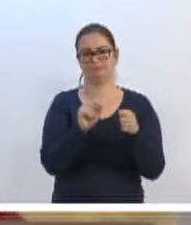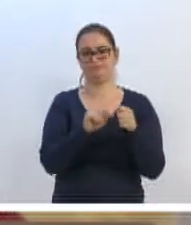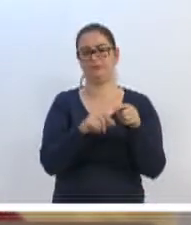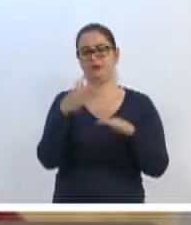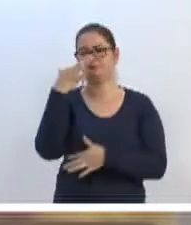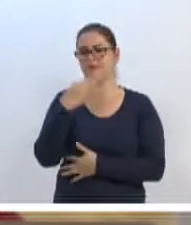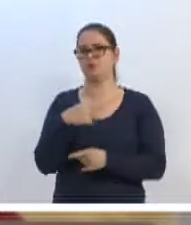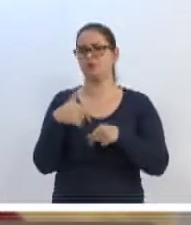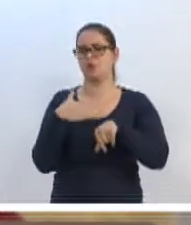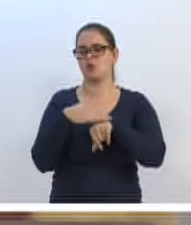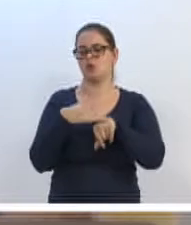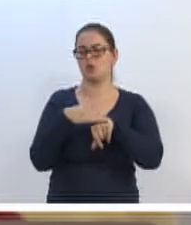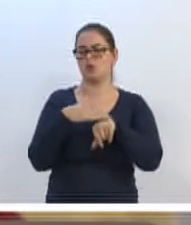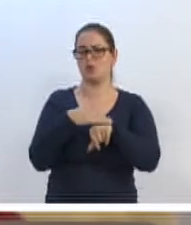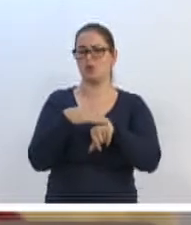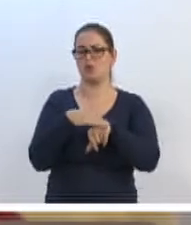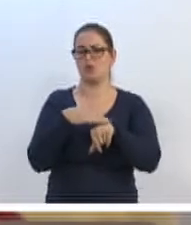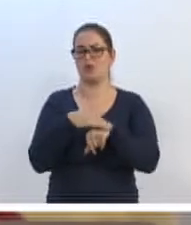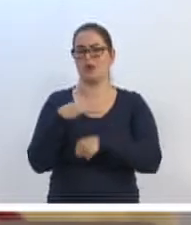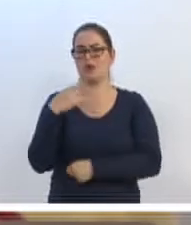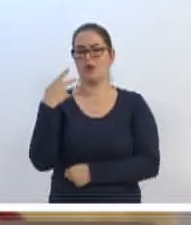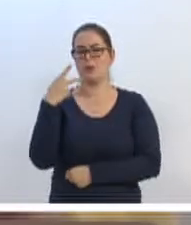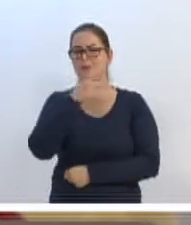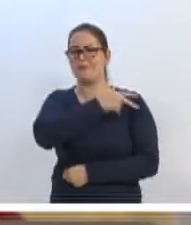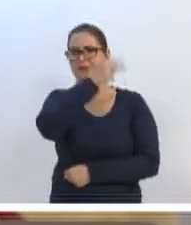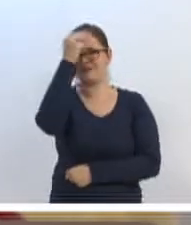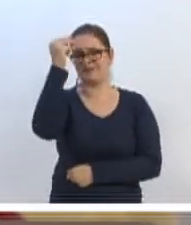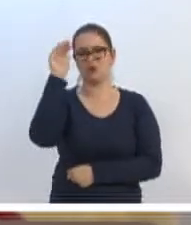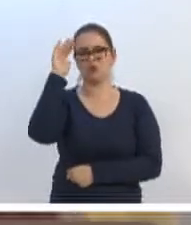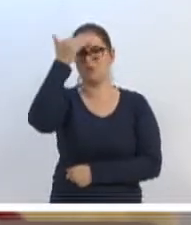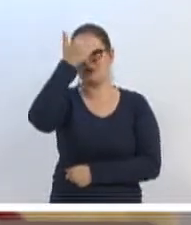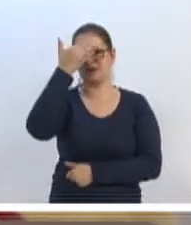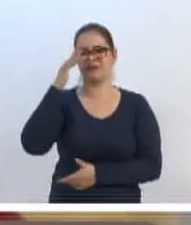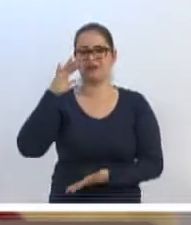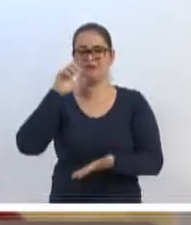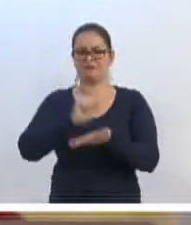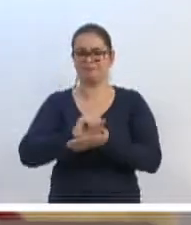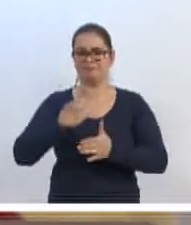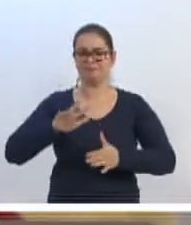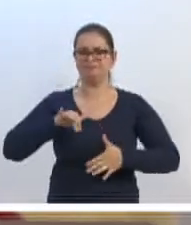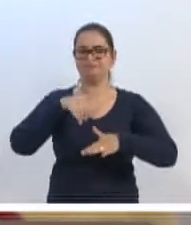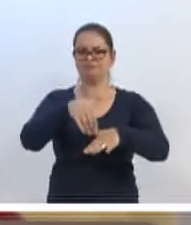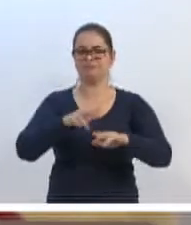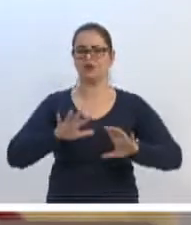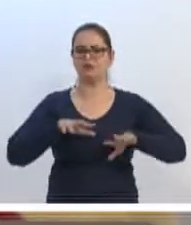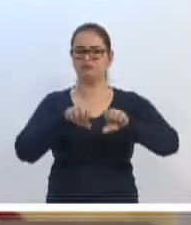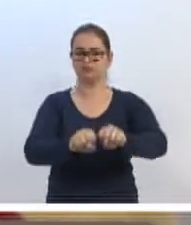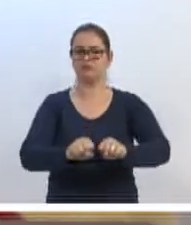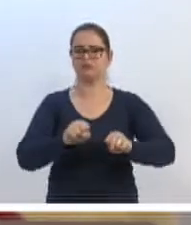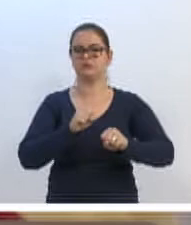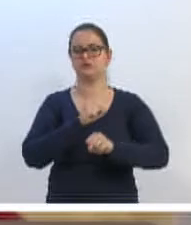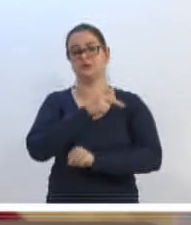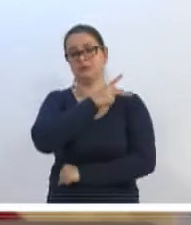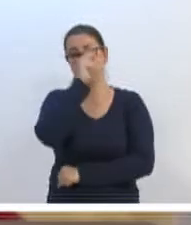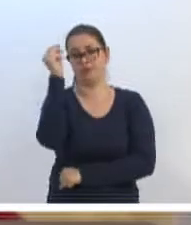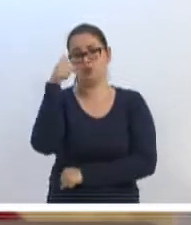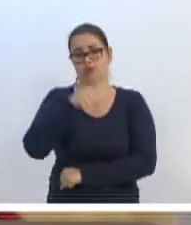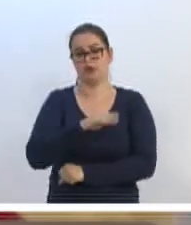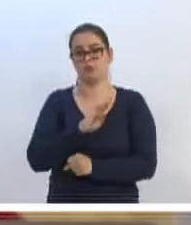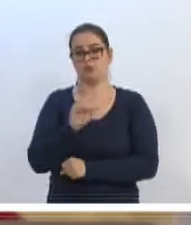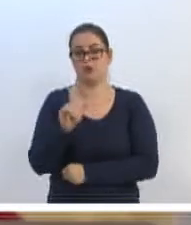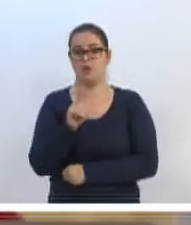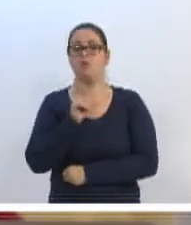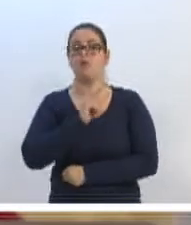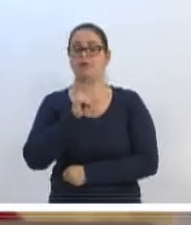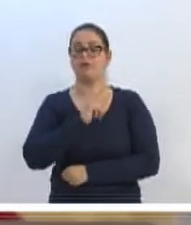quando conversei pessoalmente com o prefeito Mário, assim que assumiu a prefeitura de Blumenau, quando fizemos o encaminhamento da legislação, ele